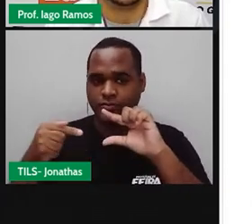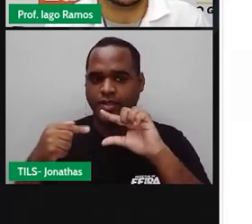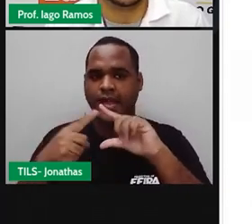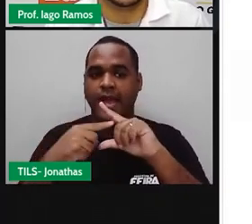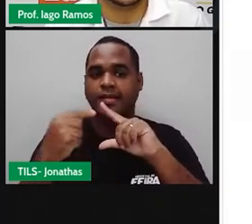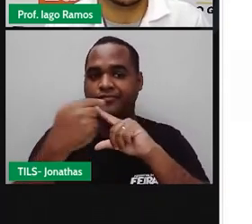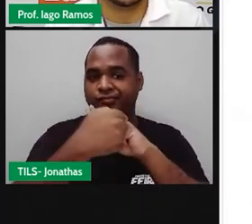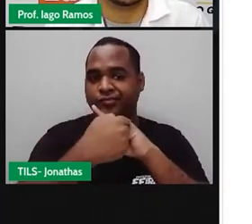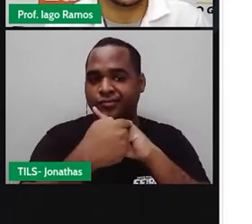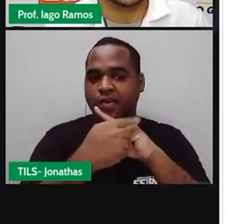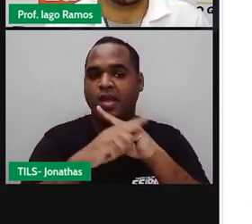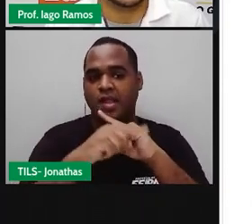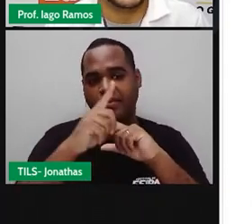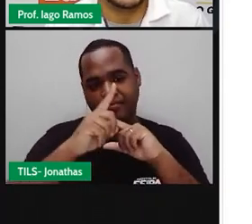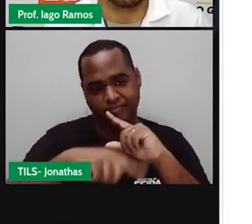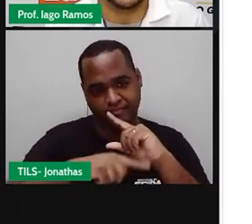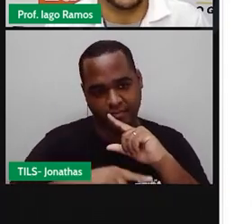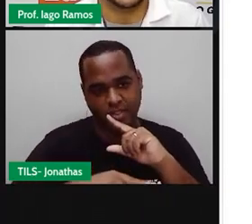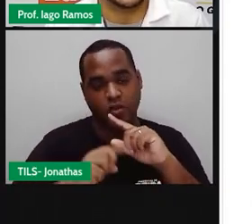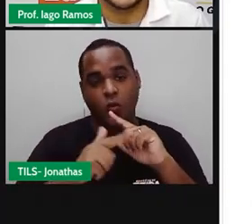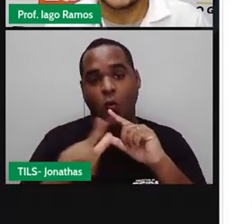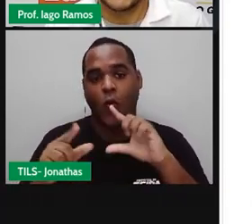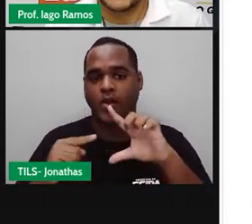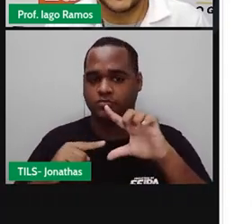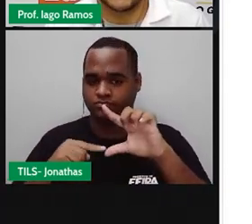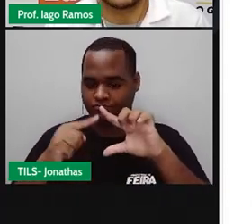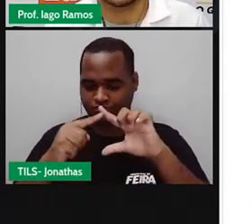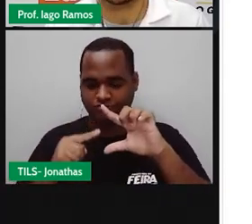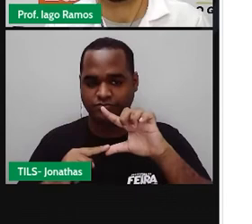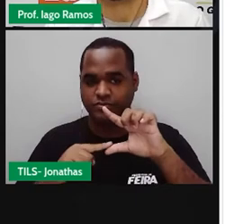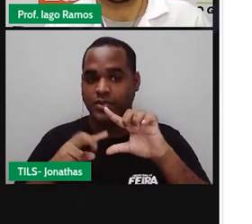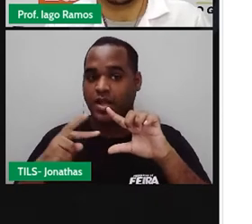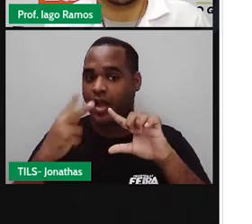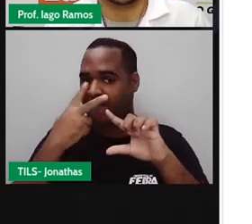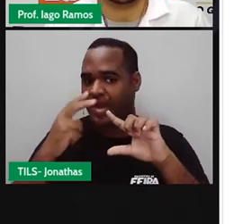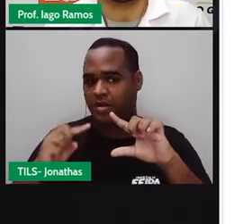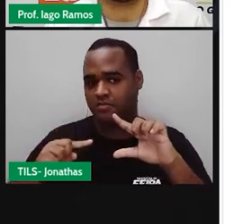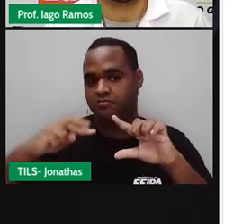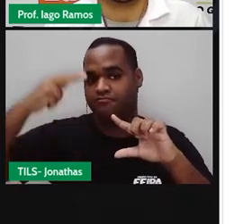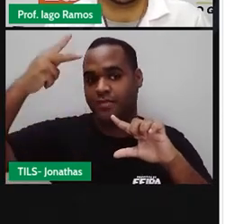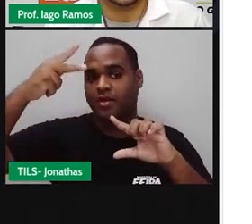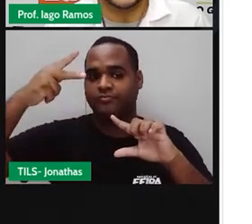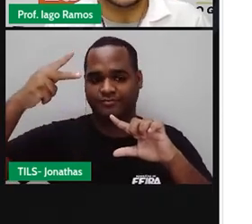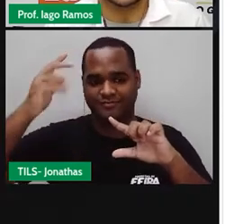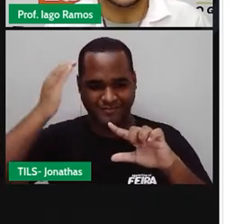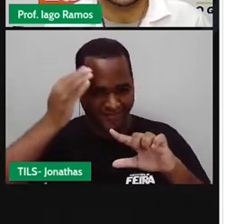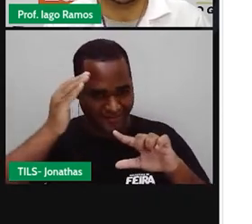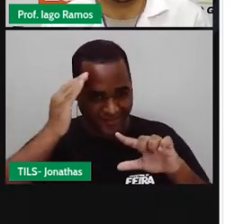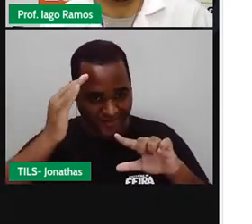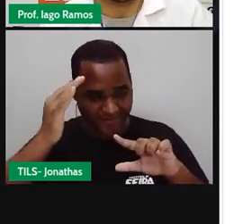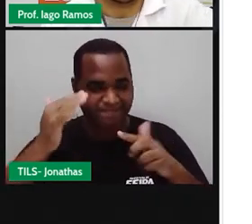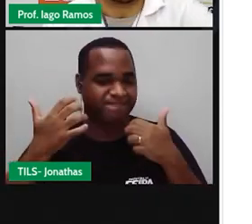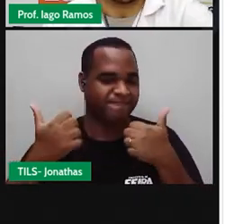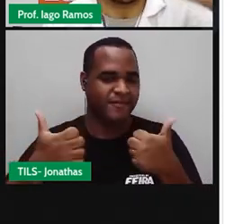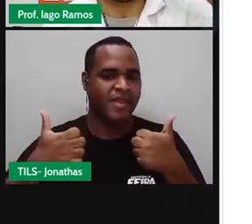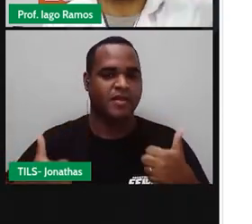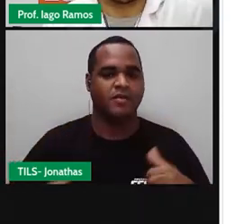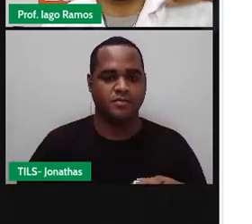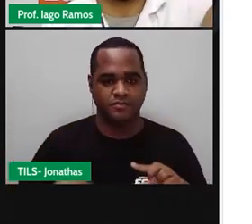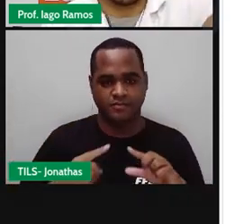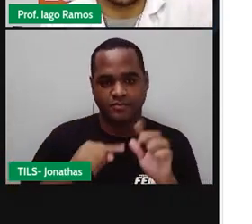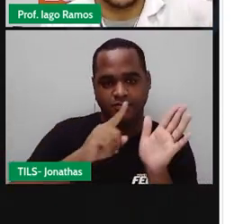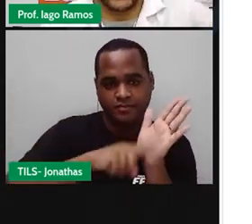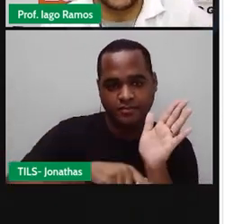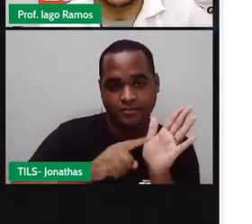O número que estiver virado para a boquinha do sinal é o maior. Certo? Menos